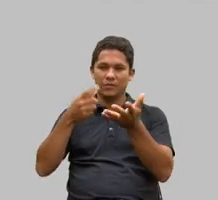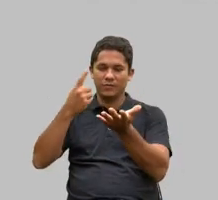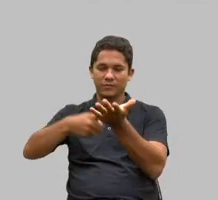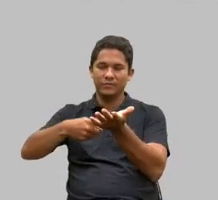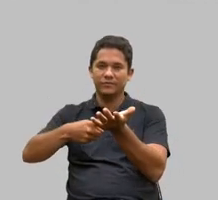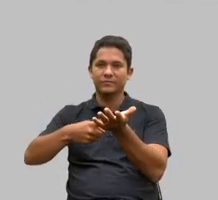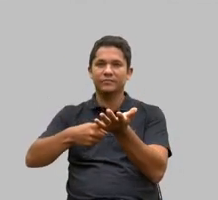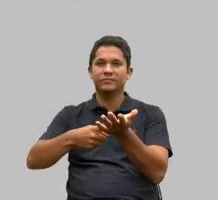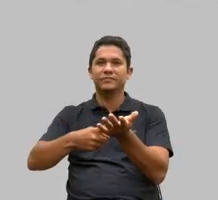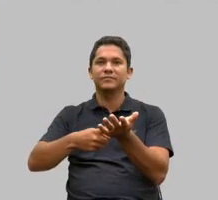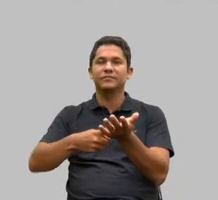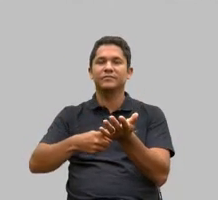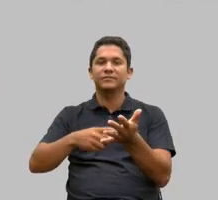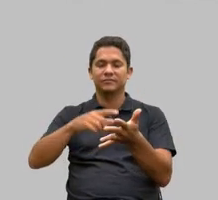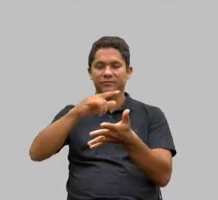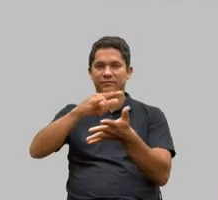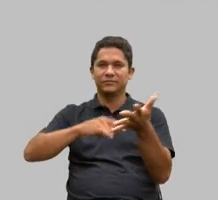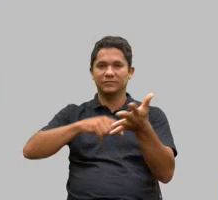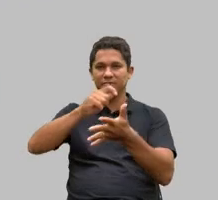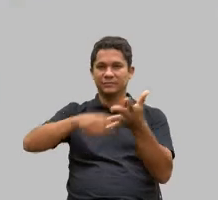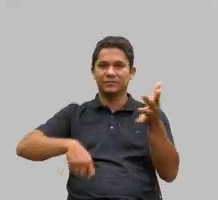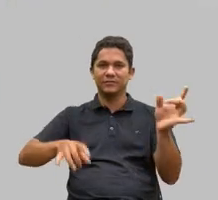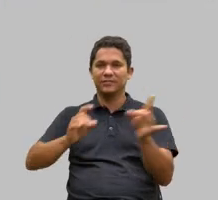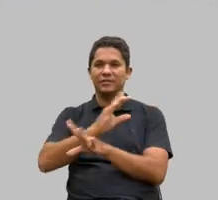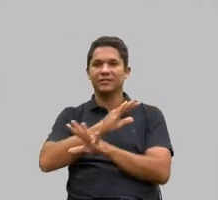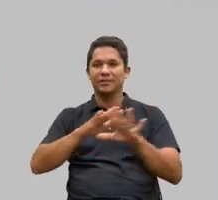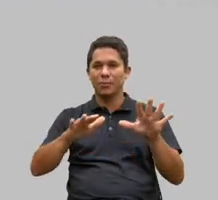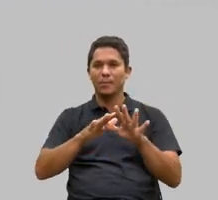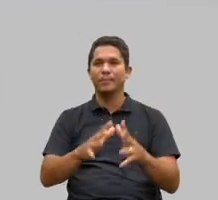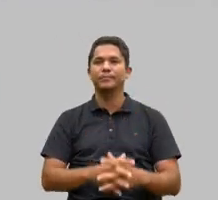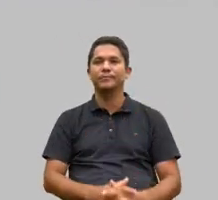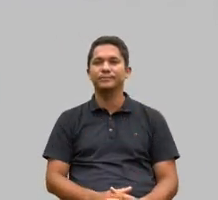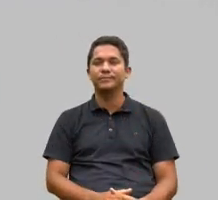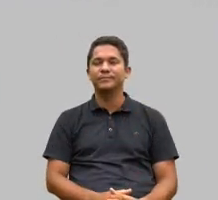lavratura da ata e encerra os trabalhos muito obrigado Obrigado Obrigado Obrigado Obrigado Obrigado Obrigado